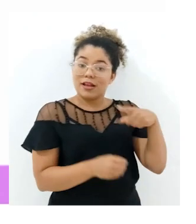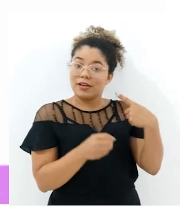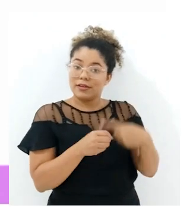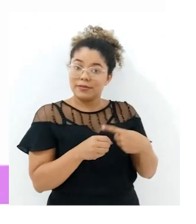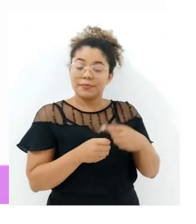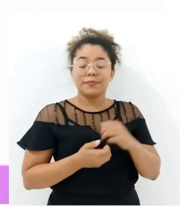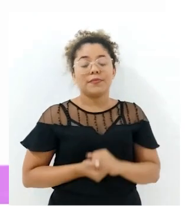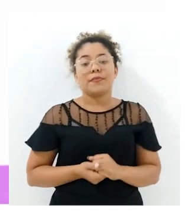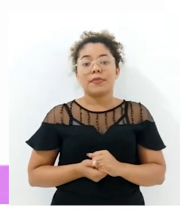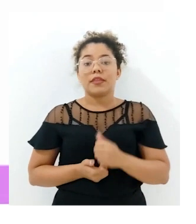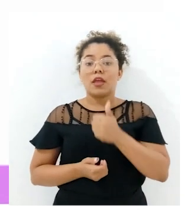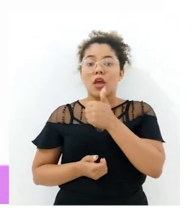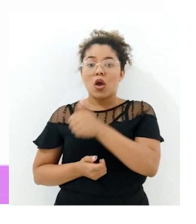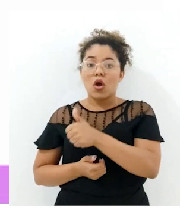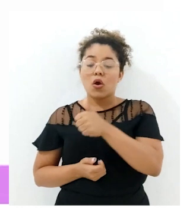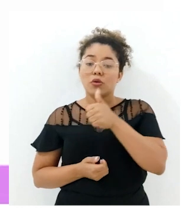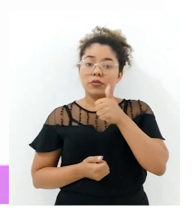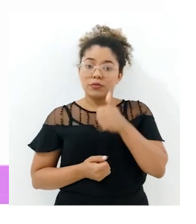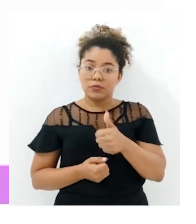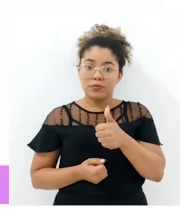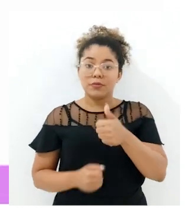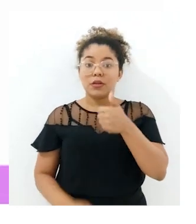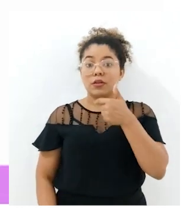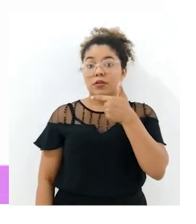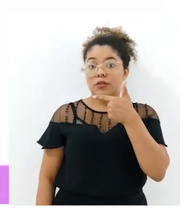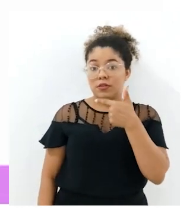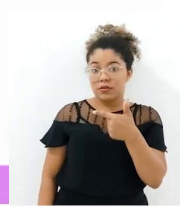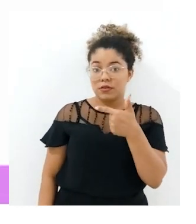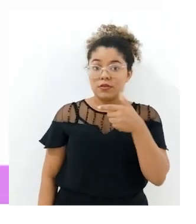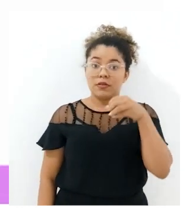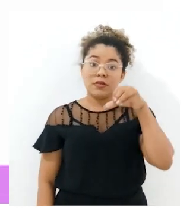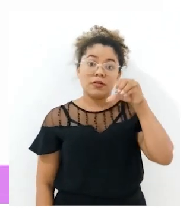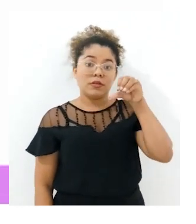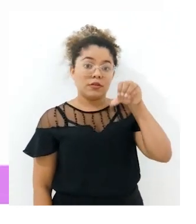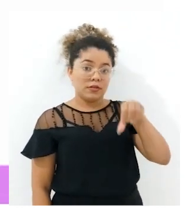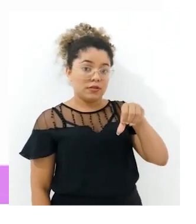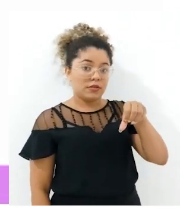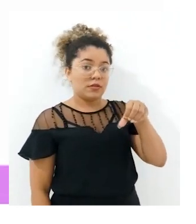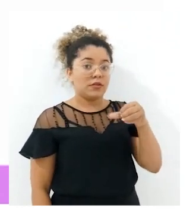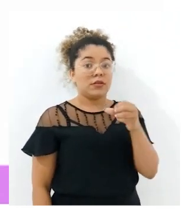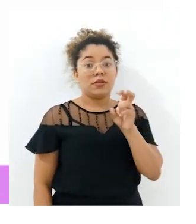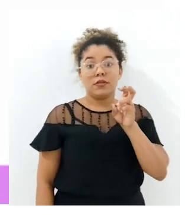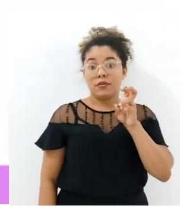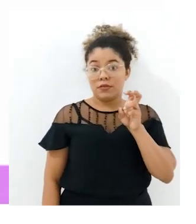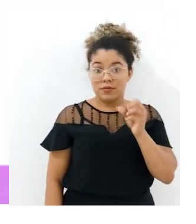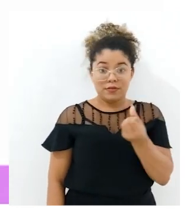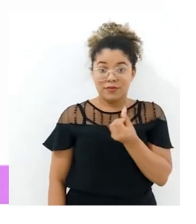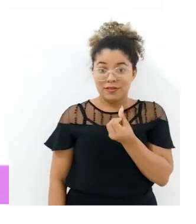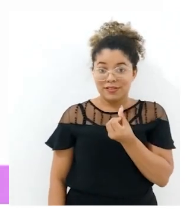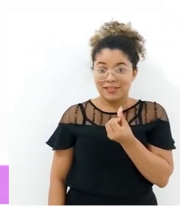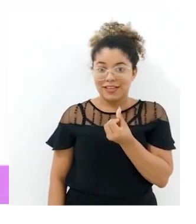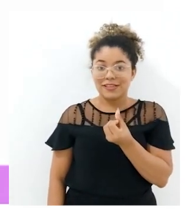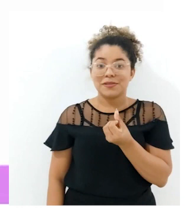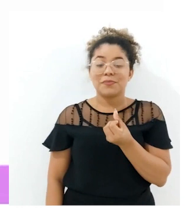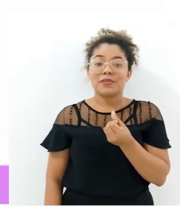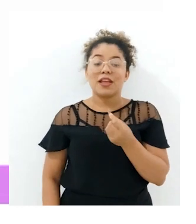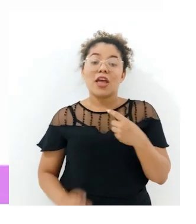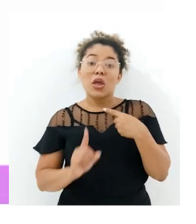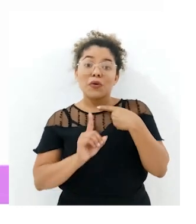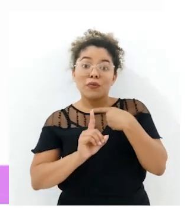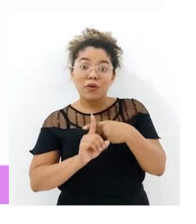pegar aqui 11.296, e nós vamos